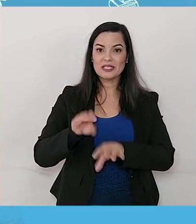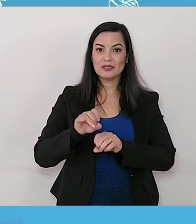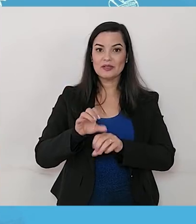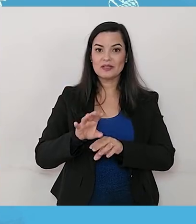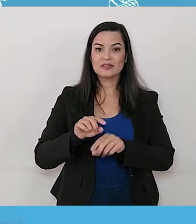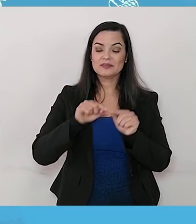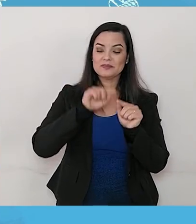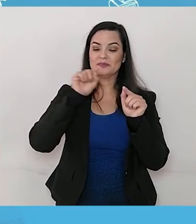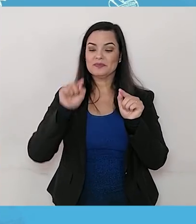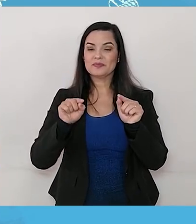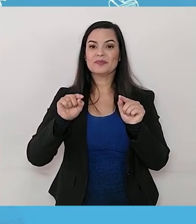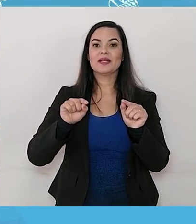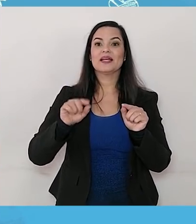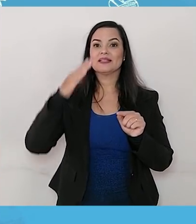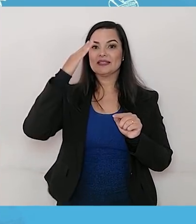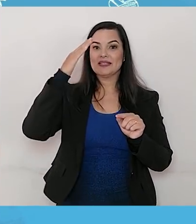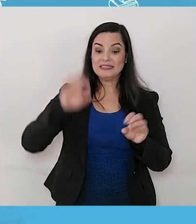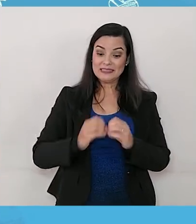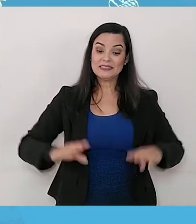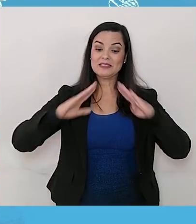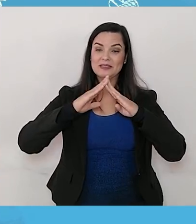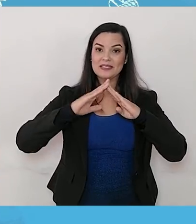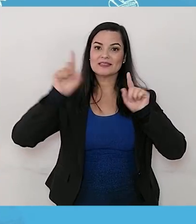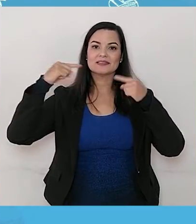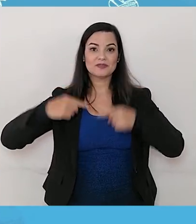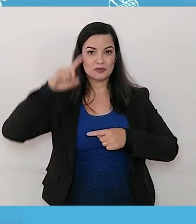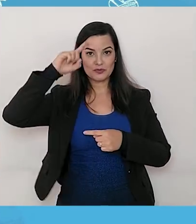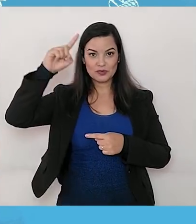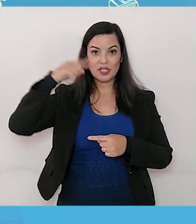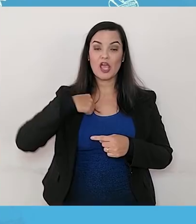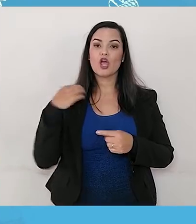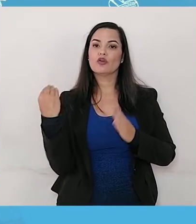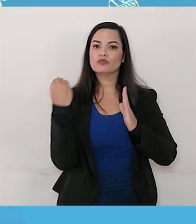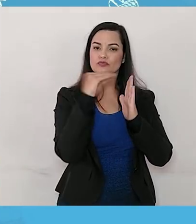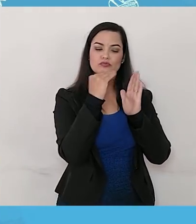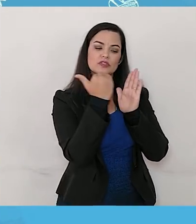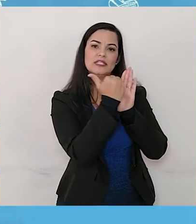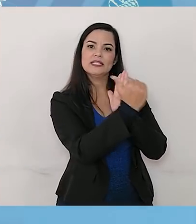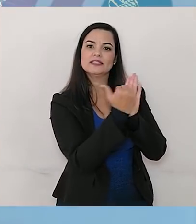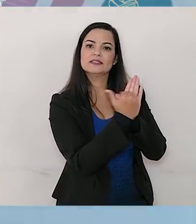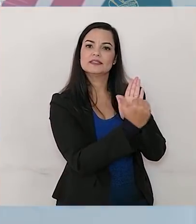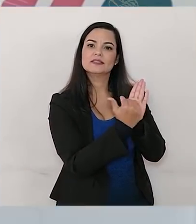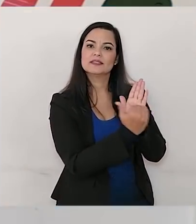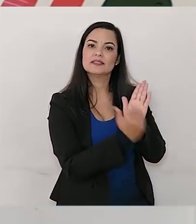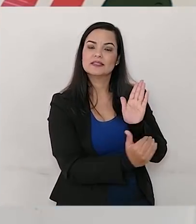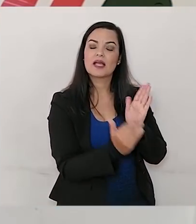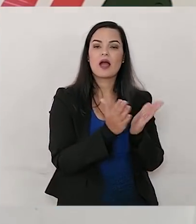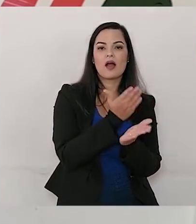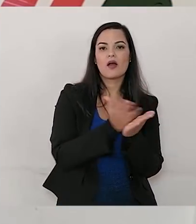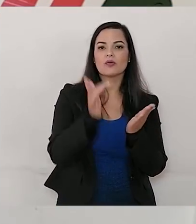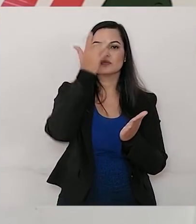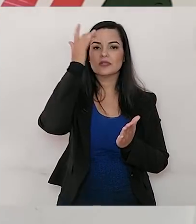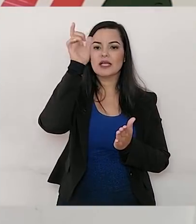na aba Saberes em Casa, Desafio do Dia. A Pro vai deixar uma lista com alguns seres